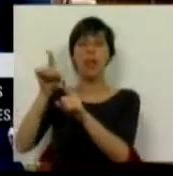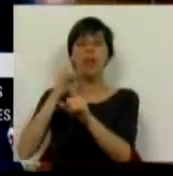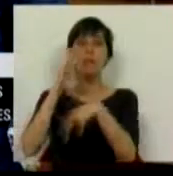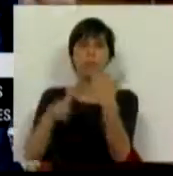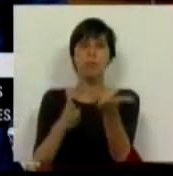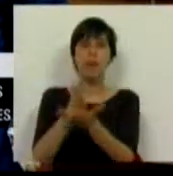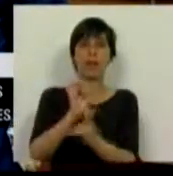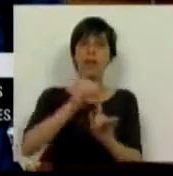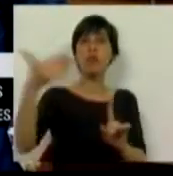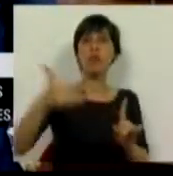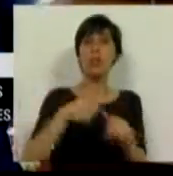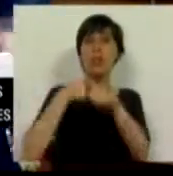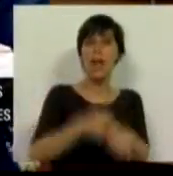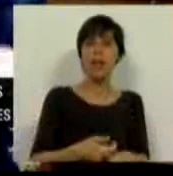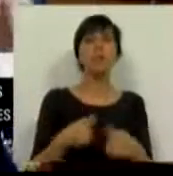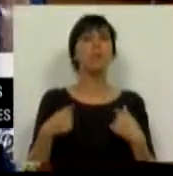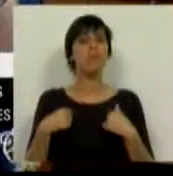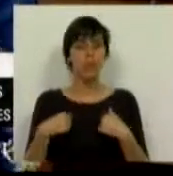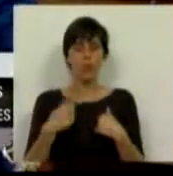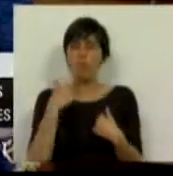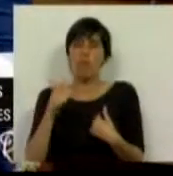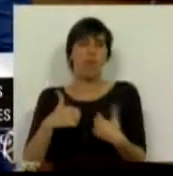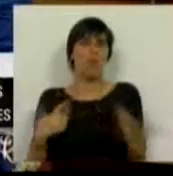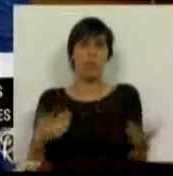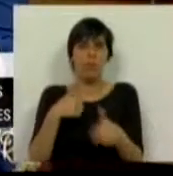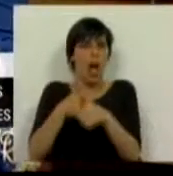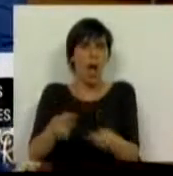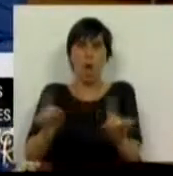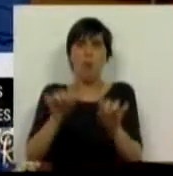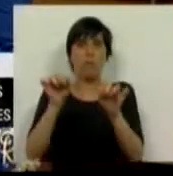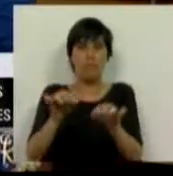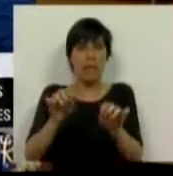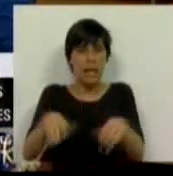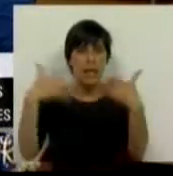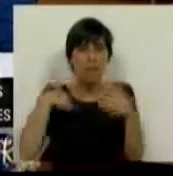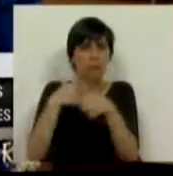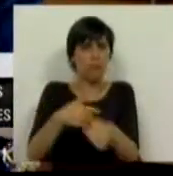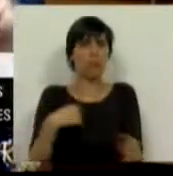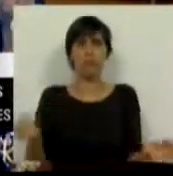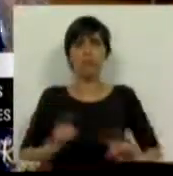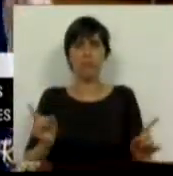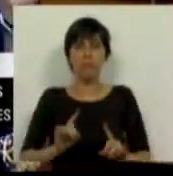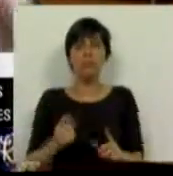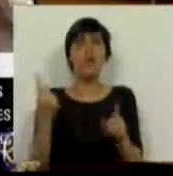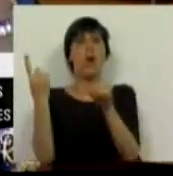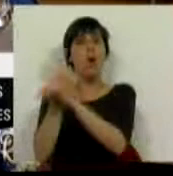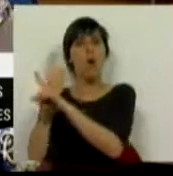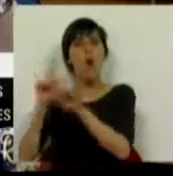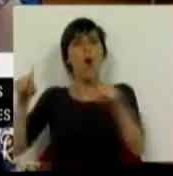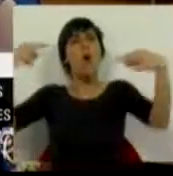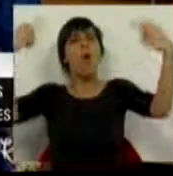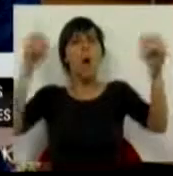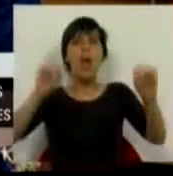prosecução desses direitos que nós não podemos acompanhar esta iniciativa. Em muitas outras